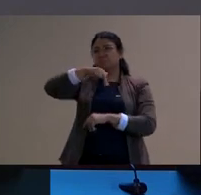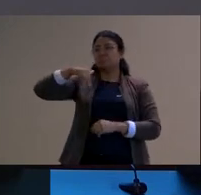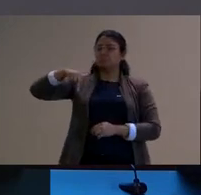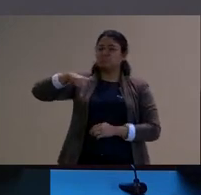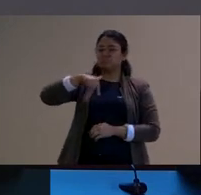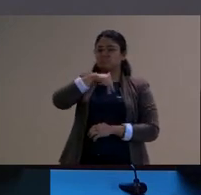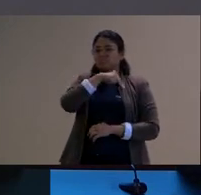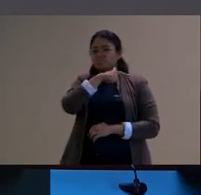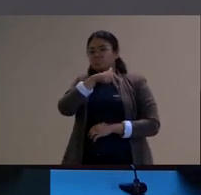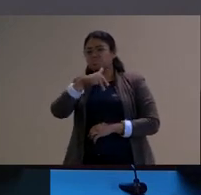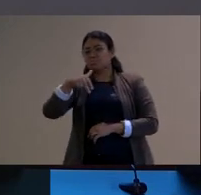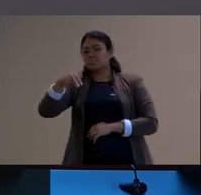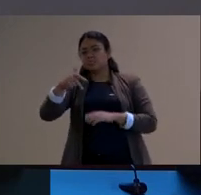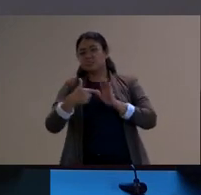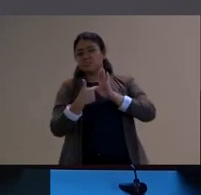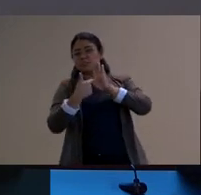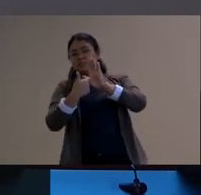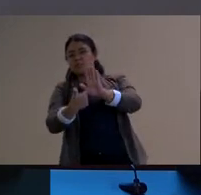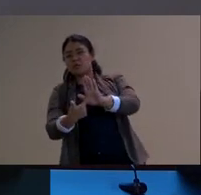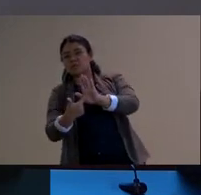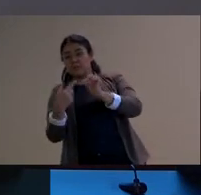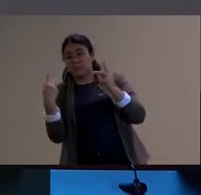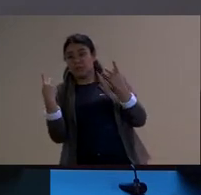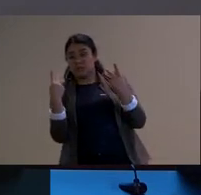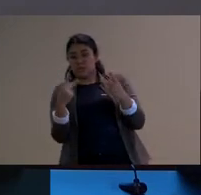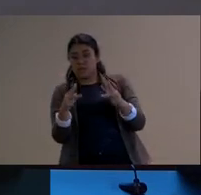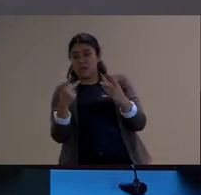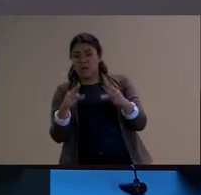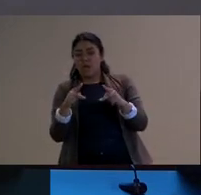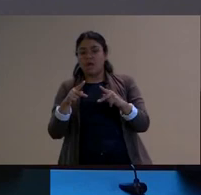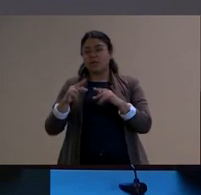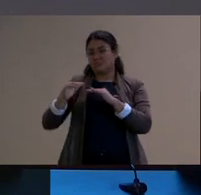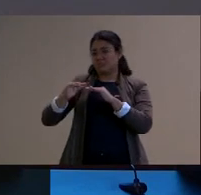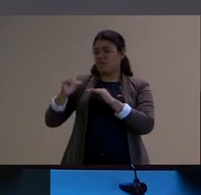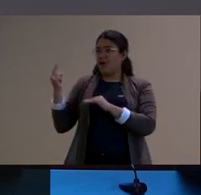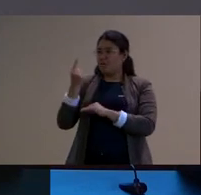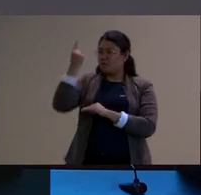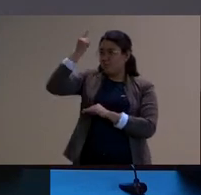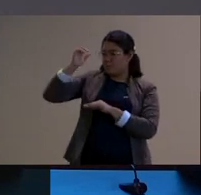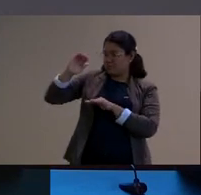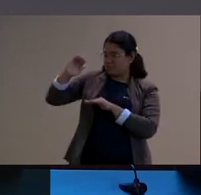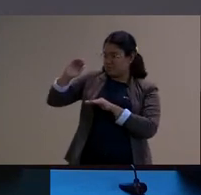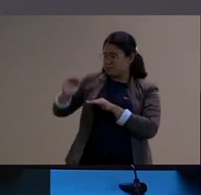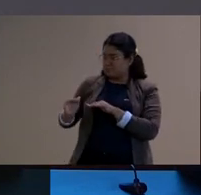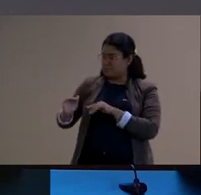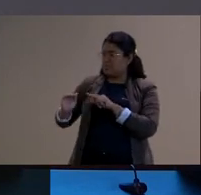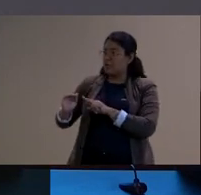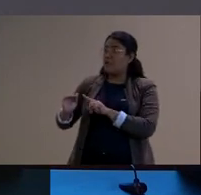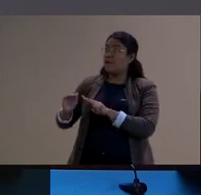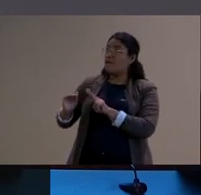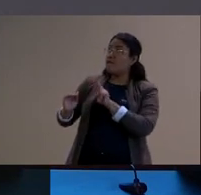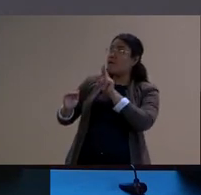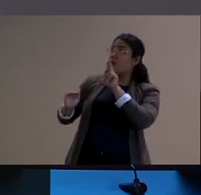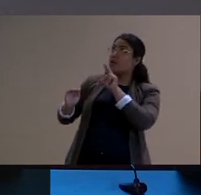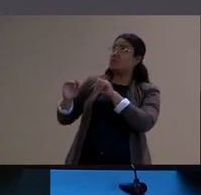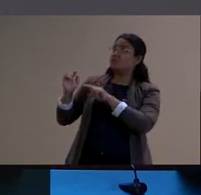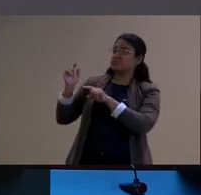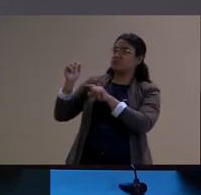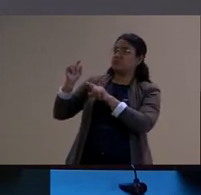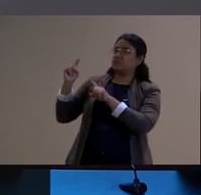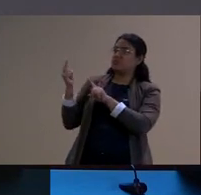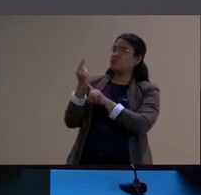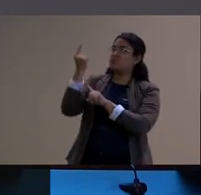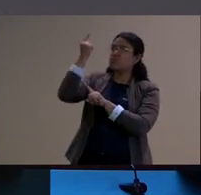mostra que um pouco pela condição dela a estatura ao invés de olhar para as estátuas que estão acima